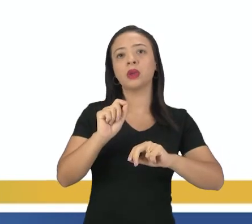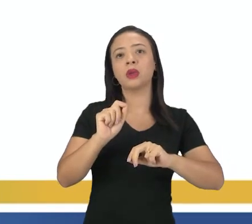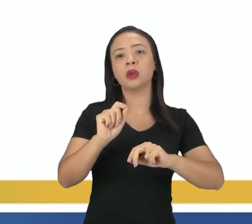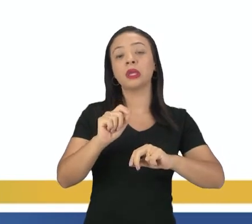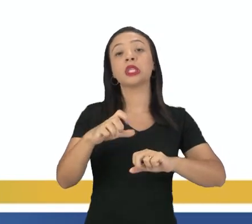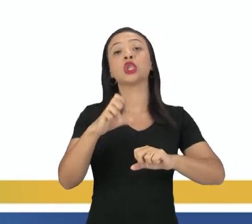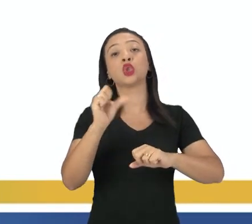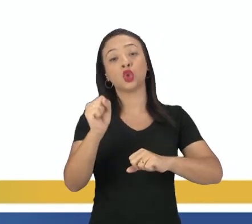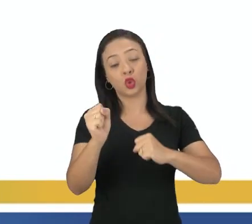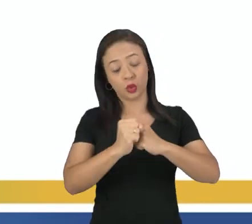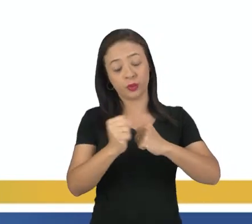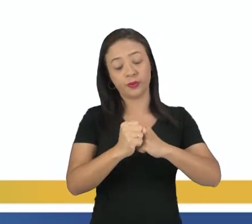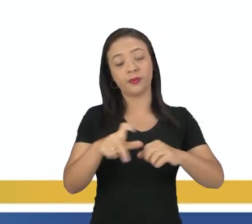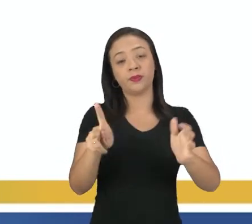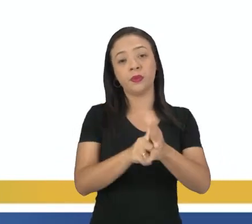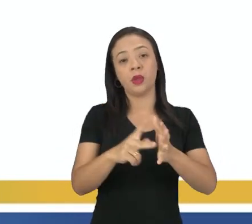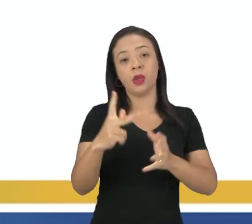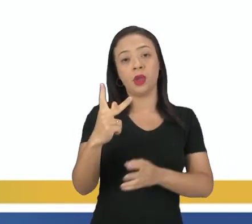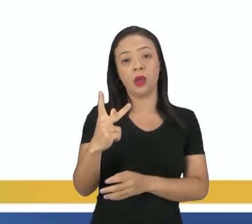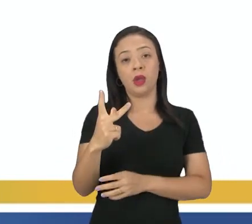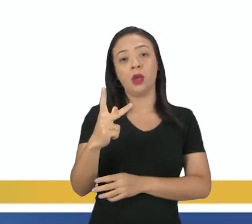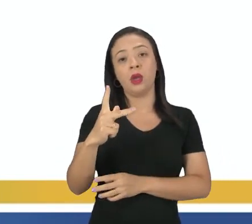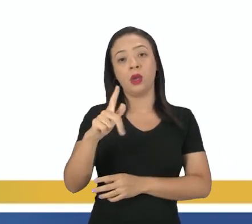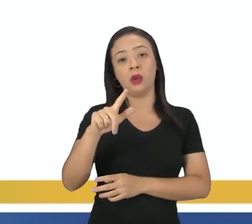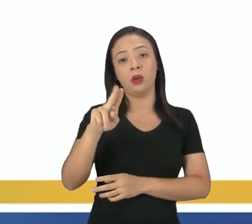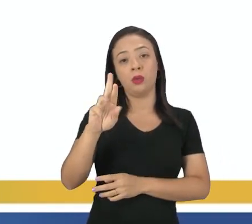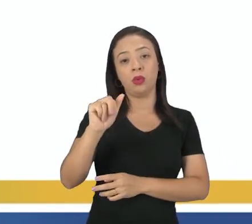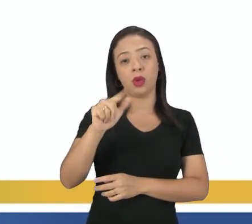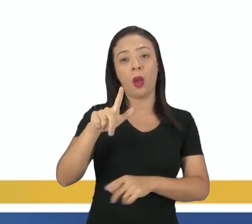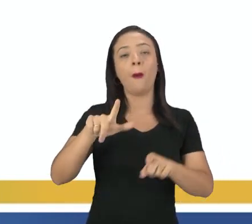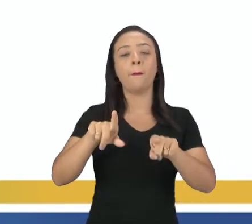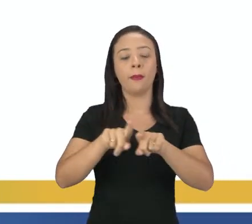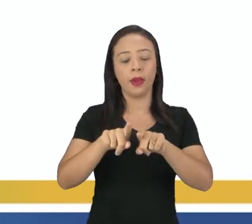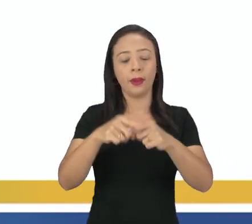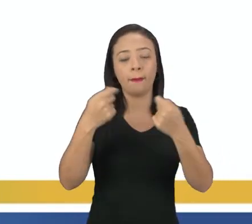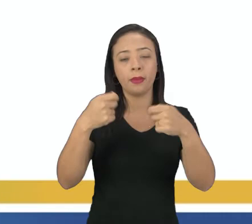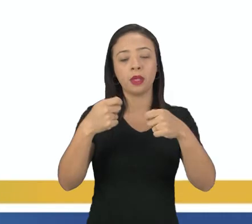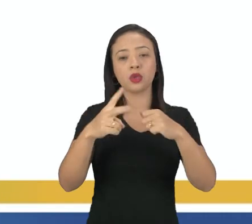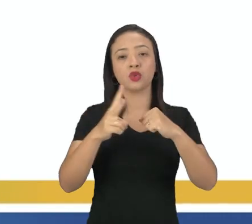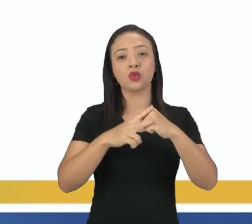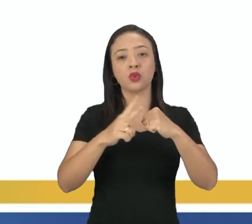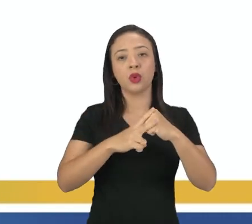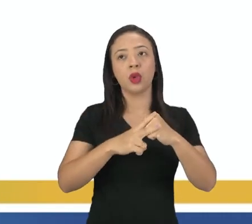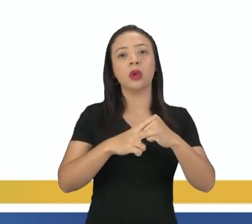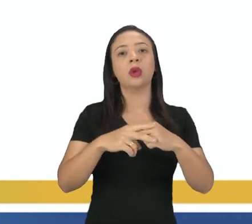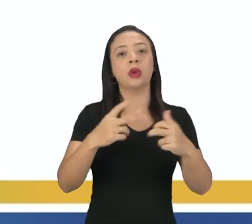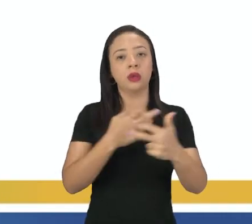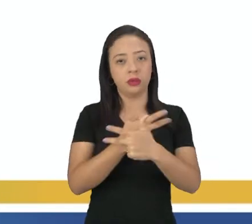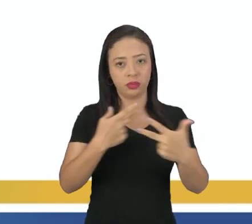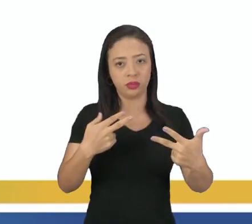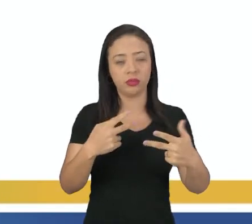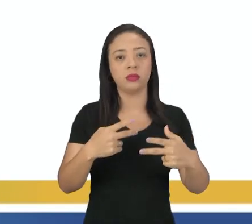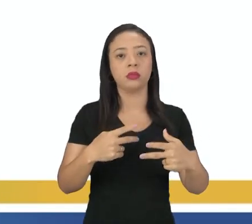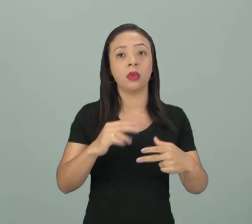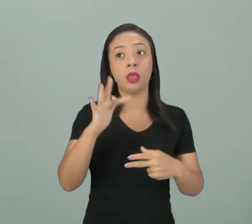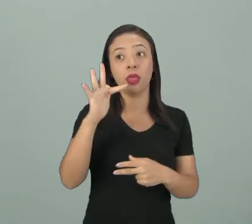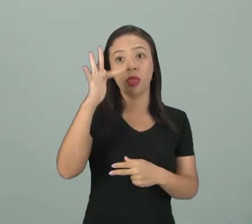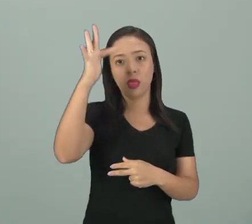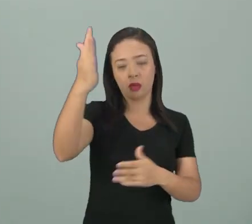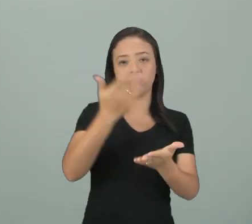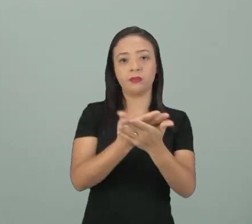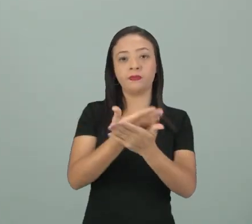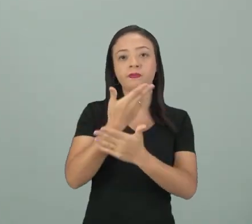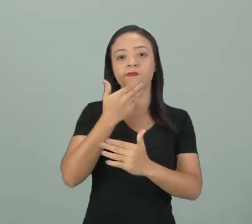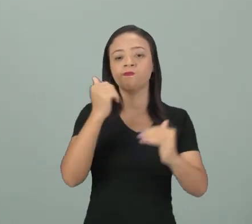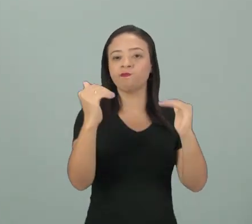E substantivo no plural exige o quê? Verbo no plural, né? Isso aí vocês vão até estudar na frente. Faz parte de concordância nominal,